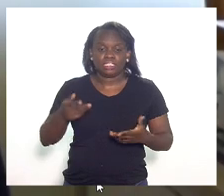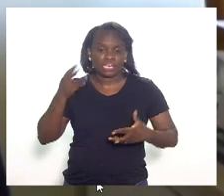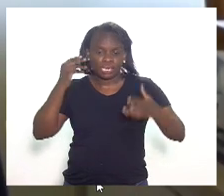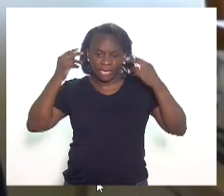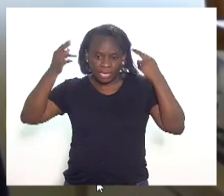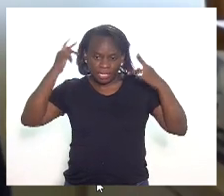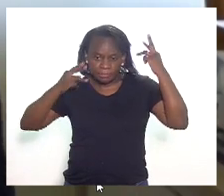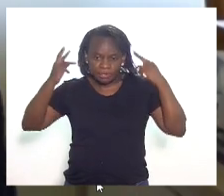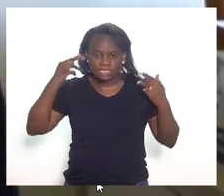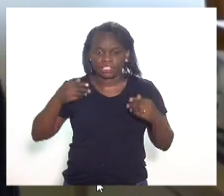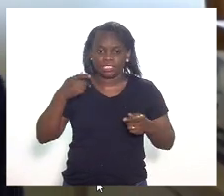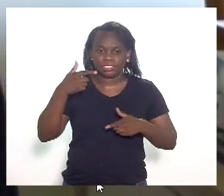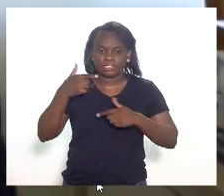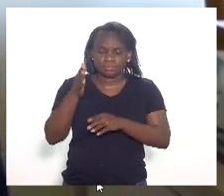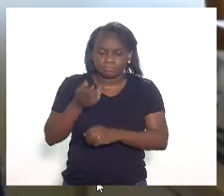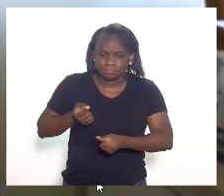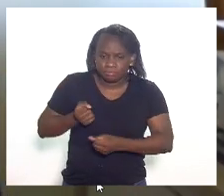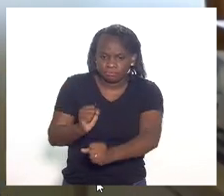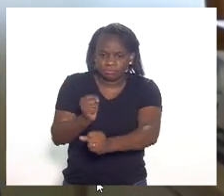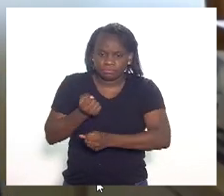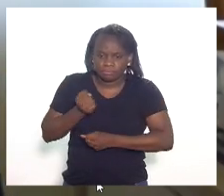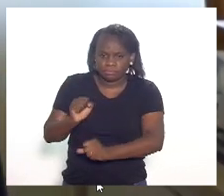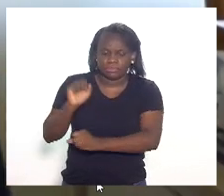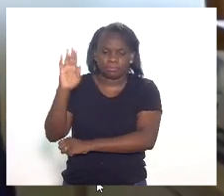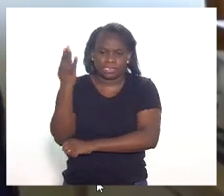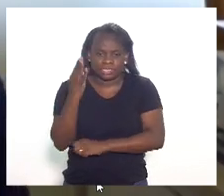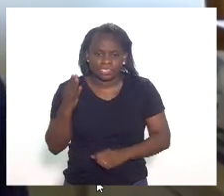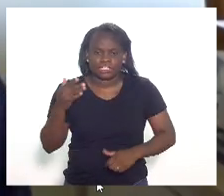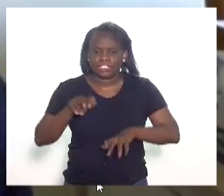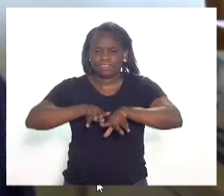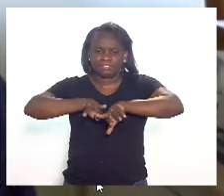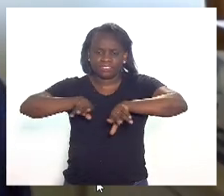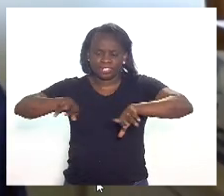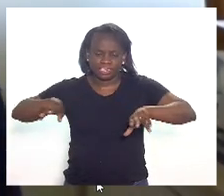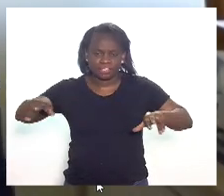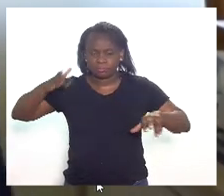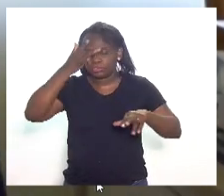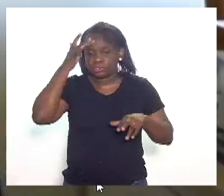cabeleireiros, carpinteiros, marceneiros, e toda sorte